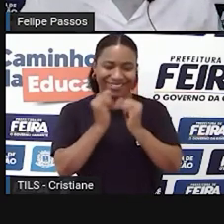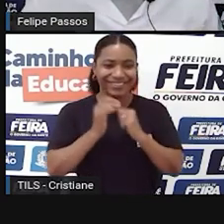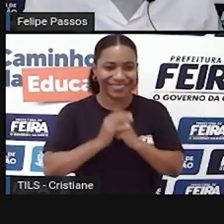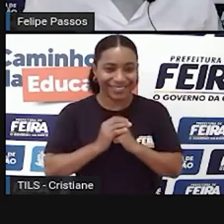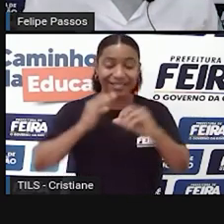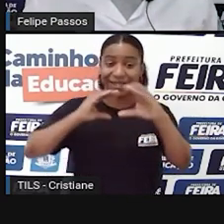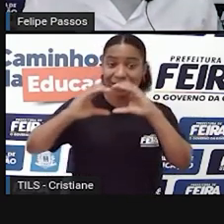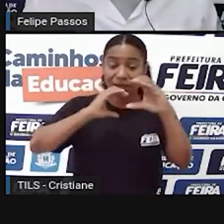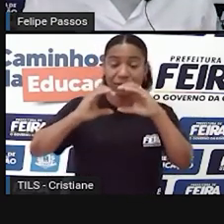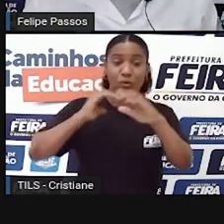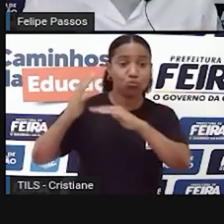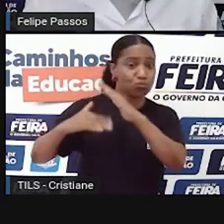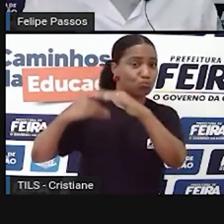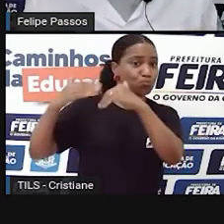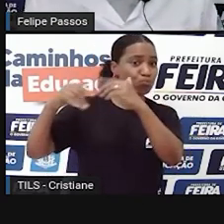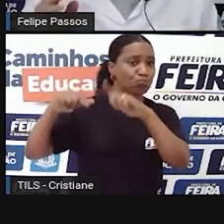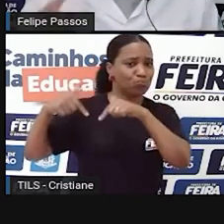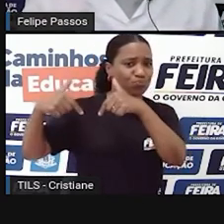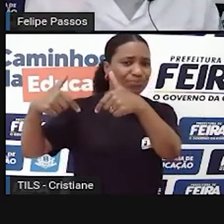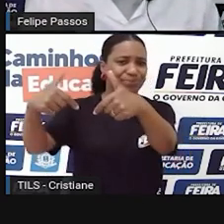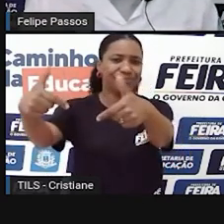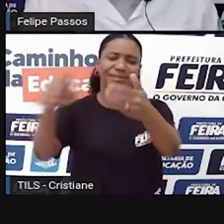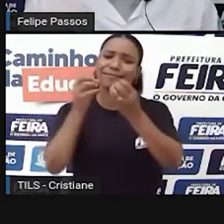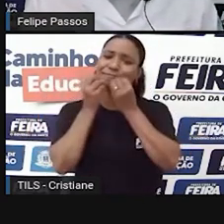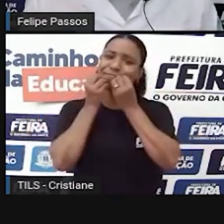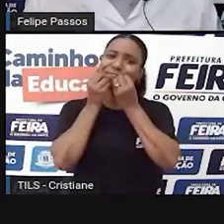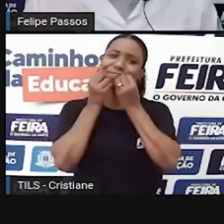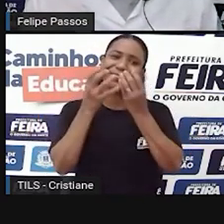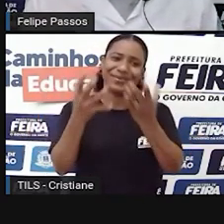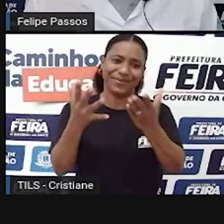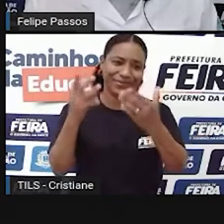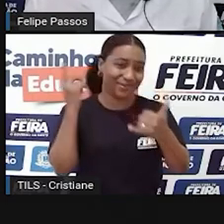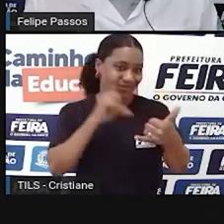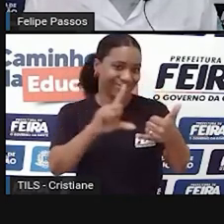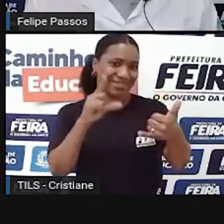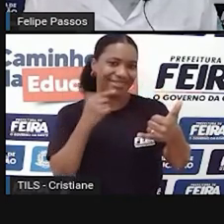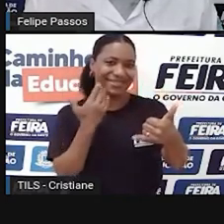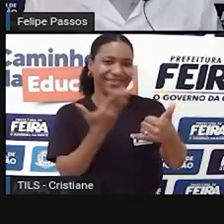avançando, né? Durante a história da humanidade, até a gente chegar no smartphone.